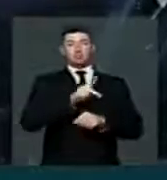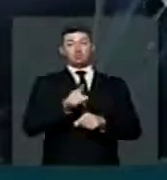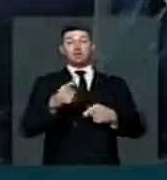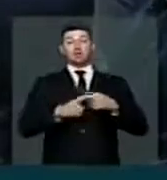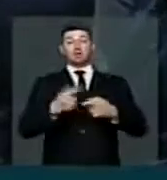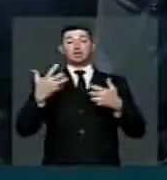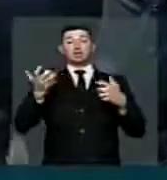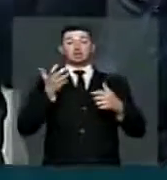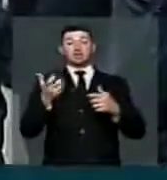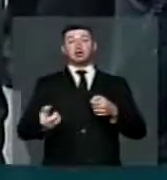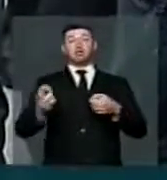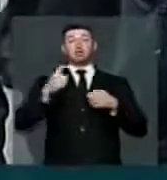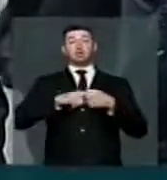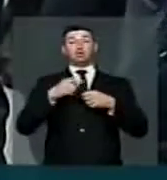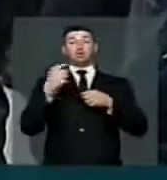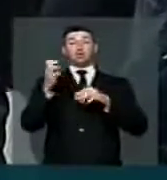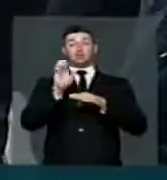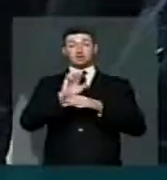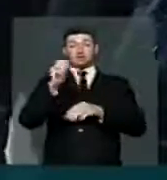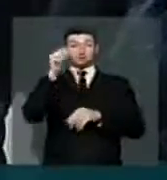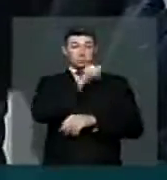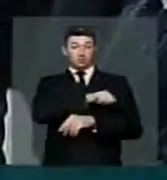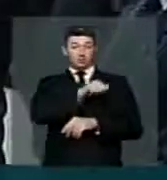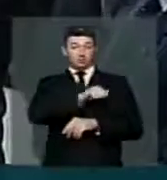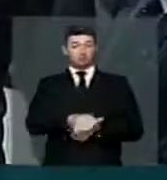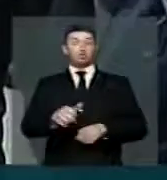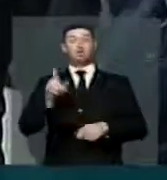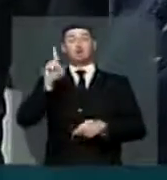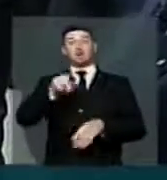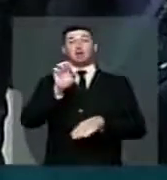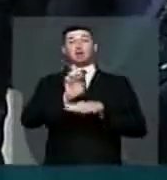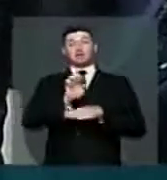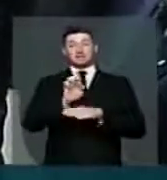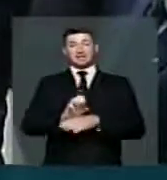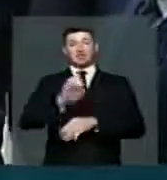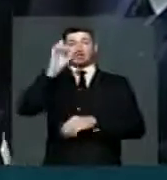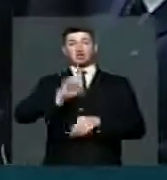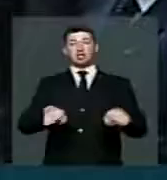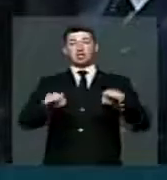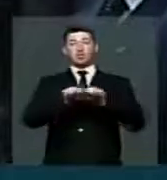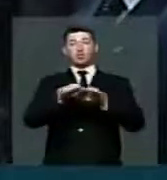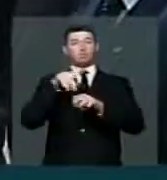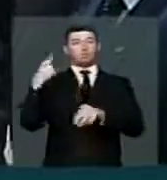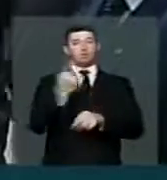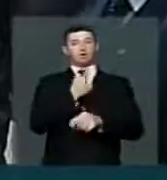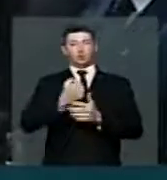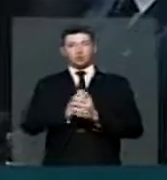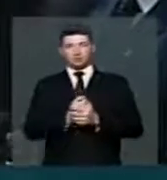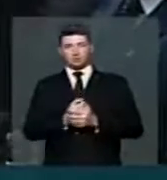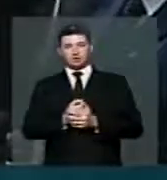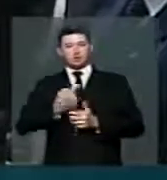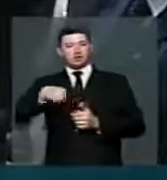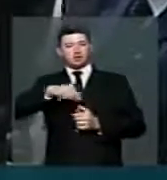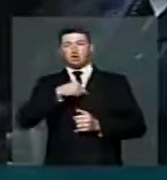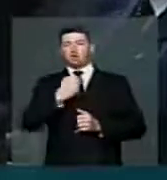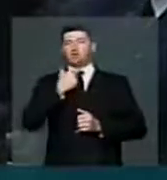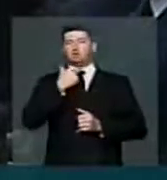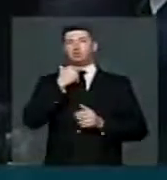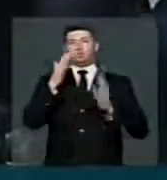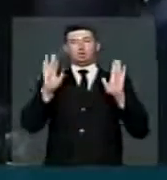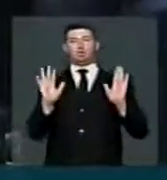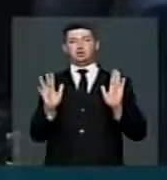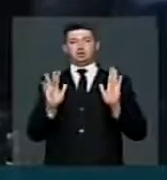possa ter restabelecido no estado do Rio de Janeiro o estado democrático de direito. Não podemos de maneira alguma